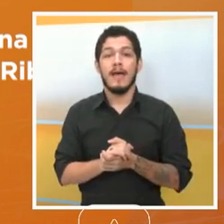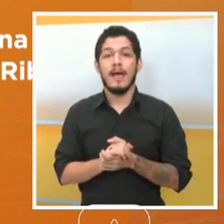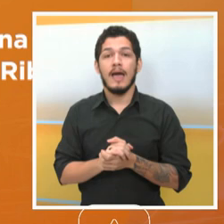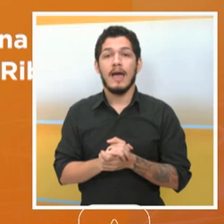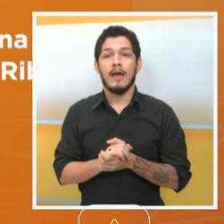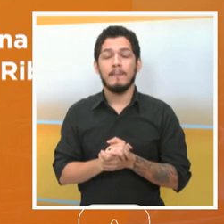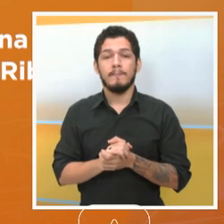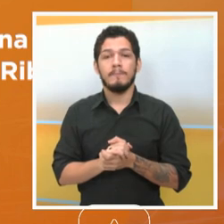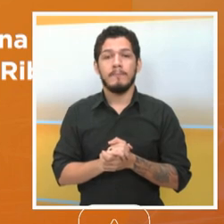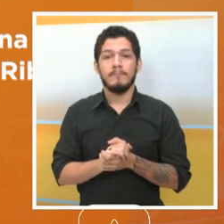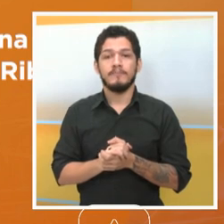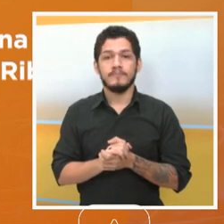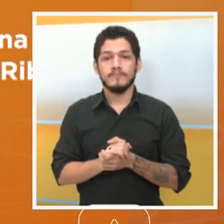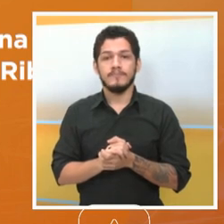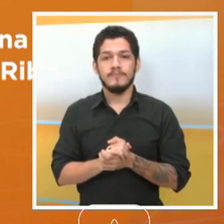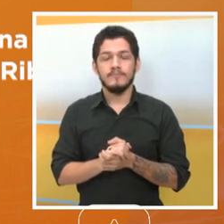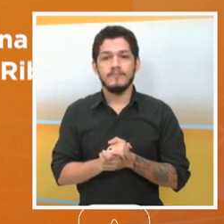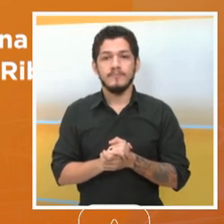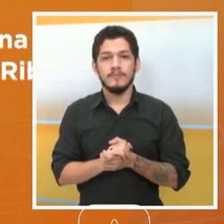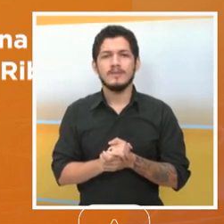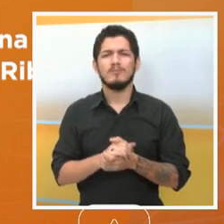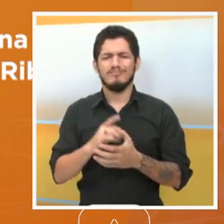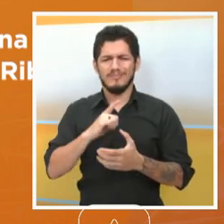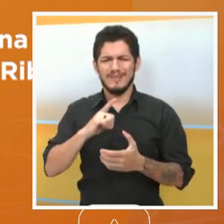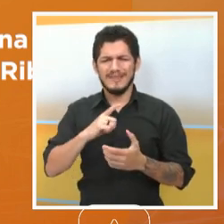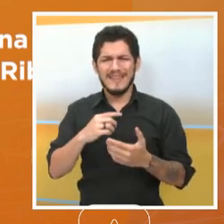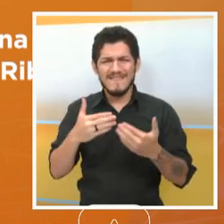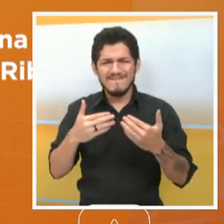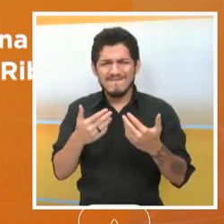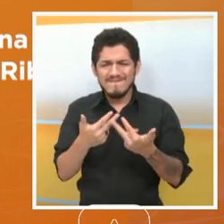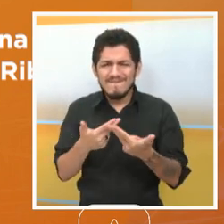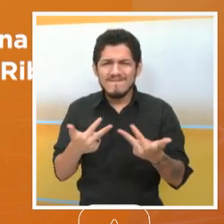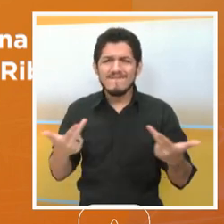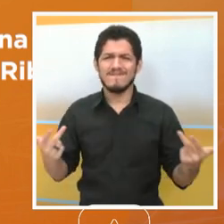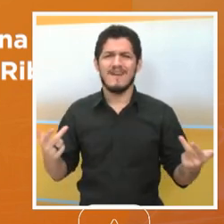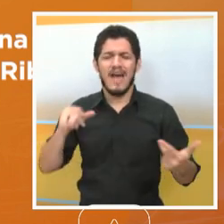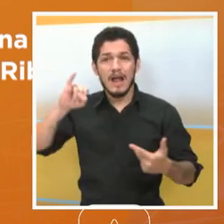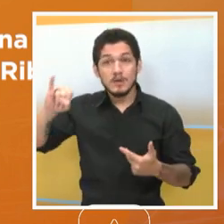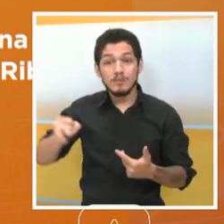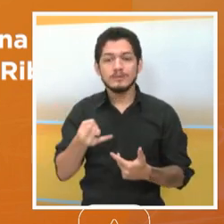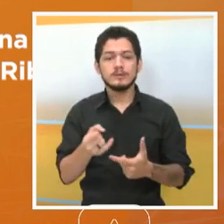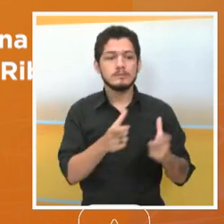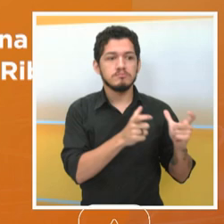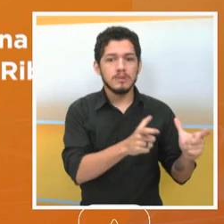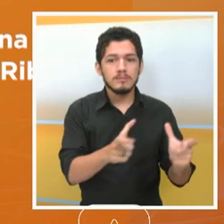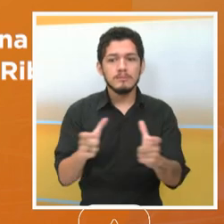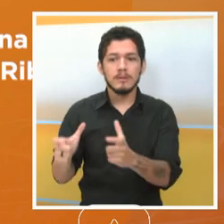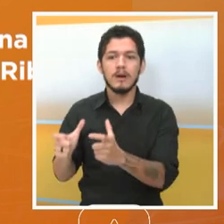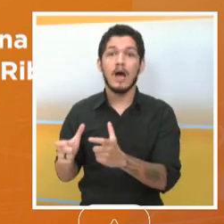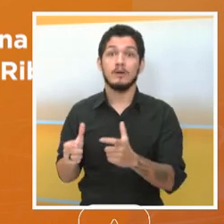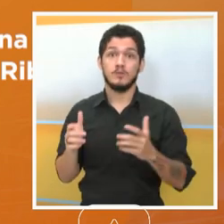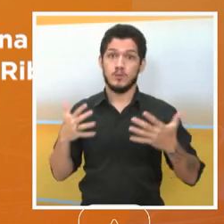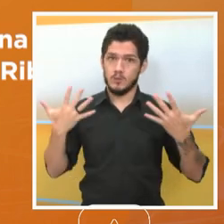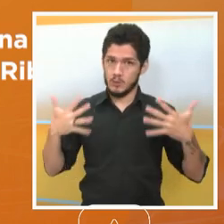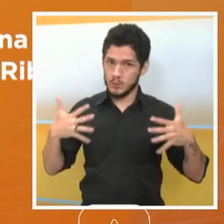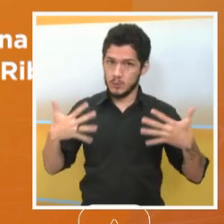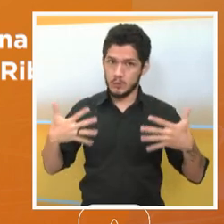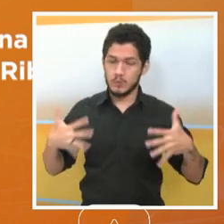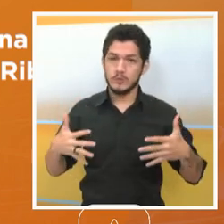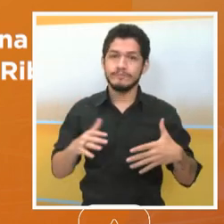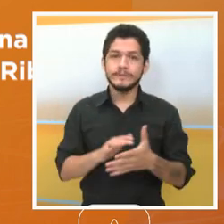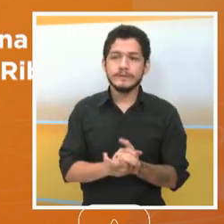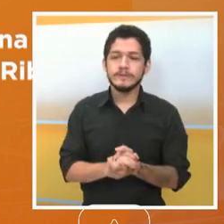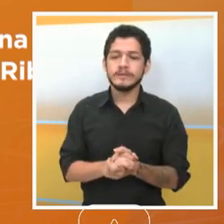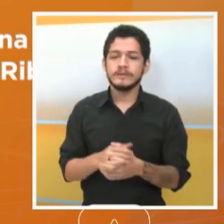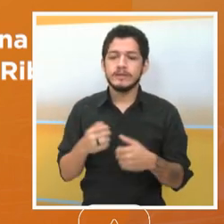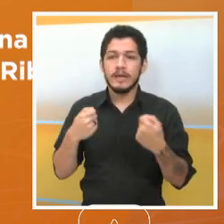e Uruçuí. São muitas oportunidades, muitos locais, isso é fenomenal. Isso parte de uma demanda, não é